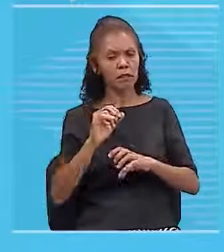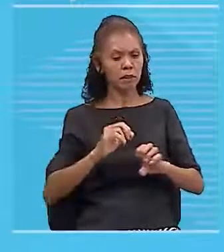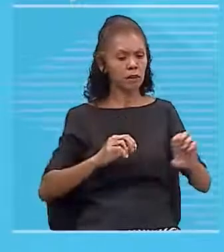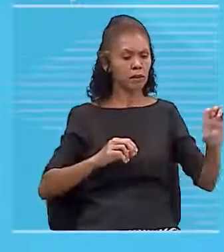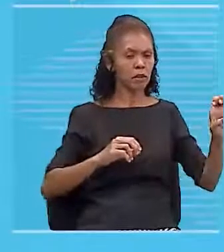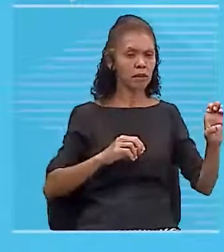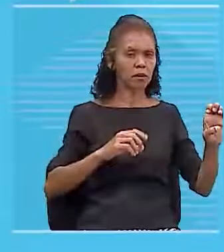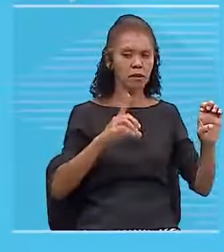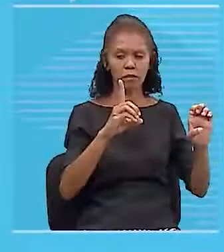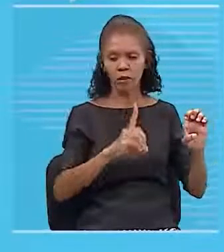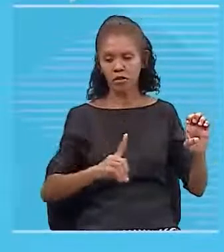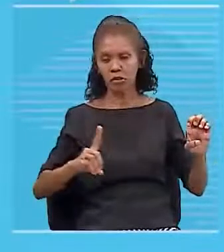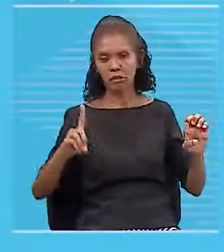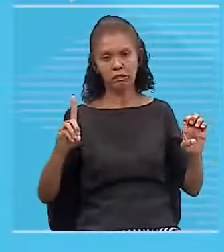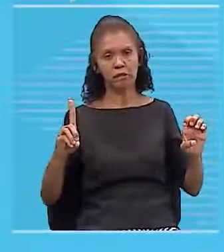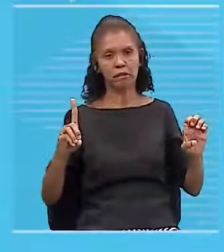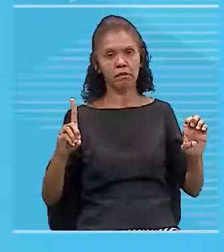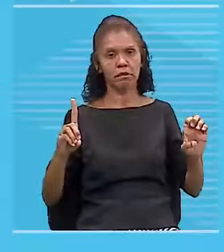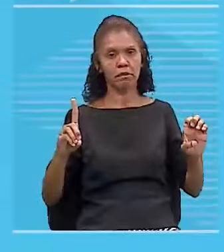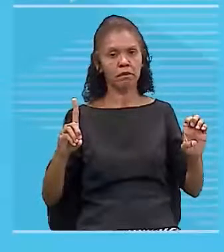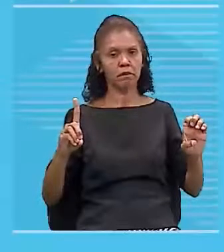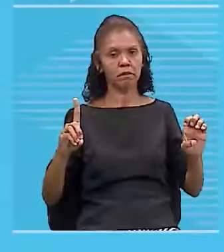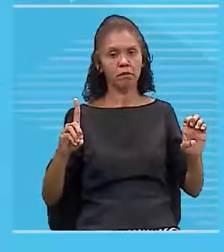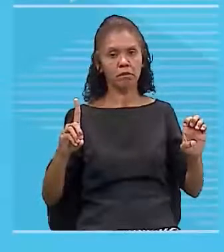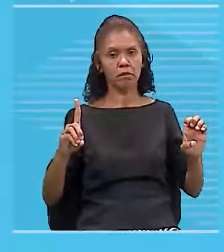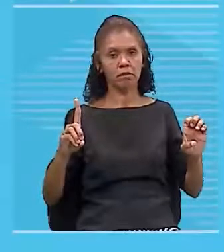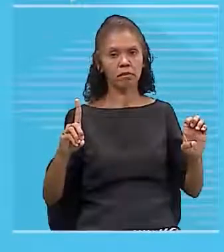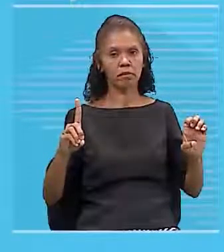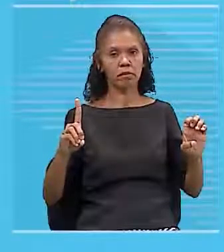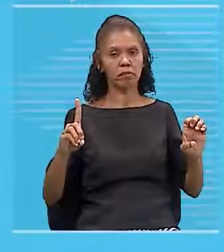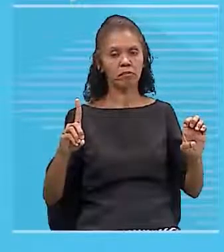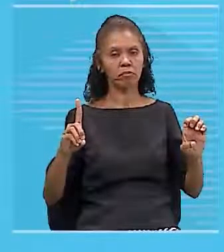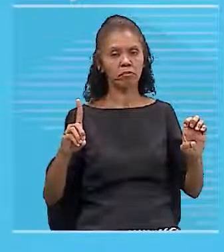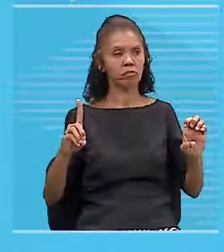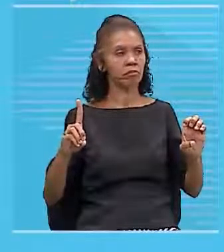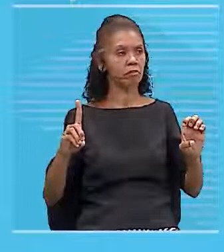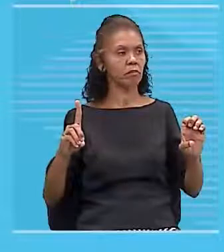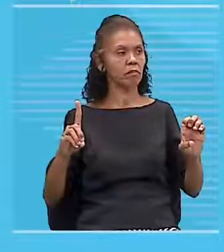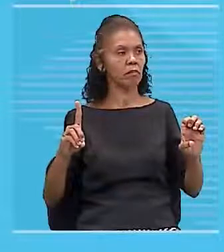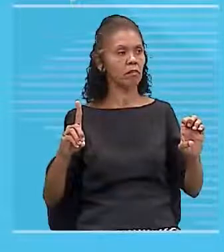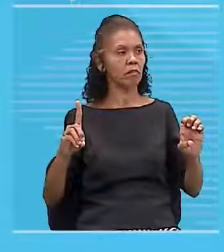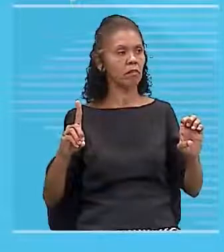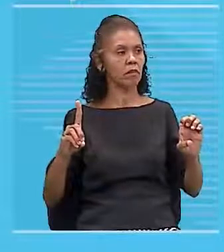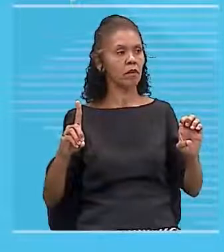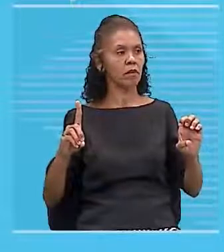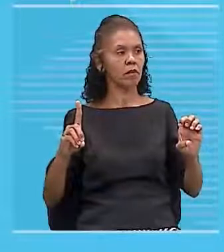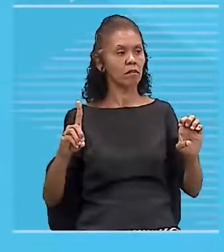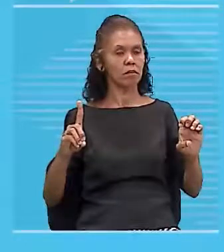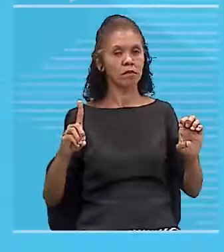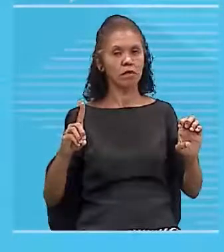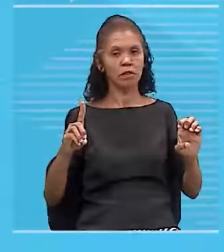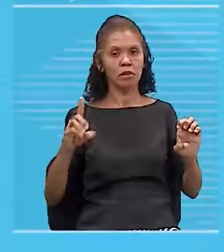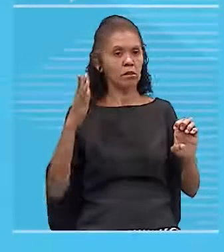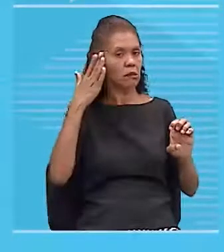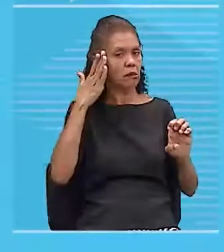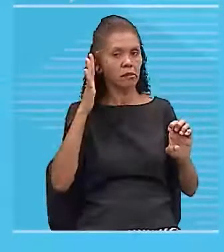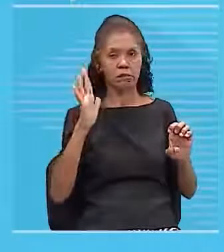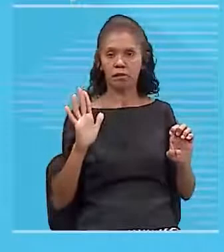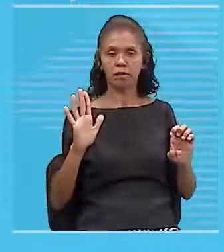está para a direita. Você não consegue dizer a orientação do campo magnético.